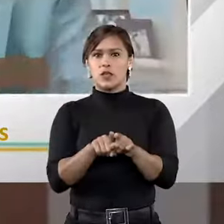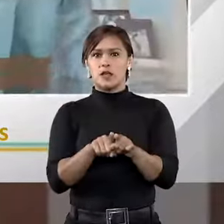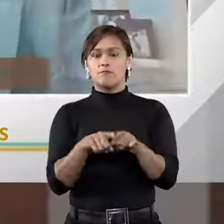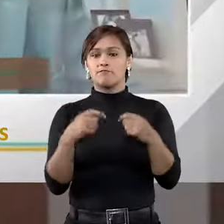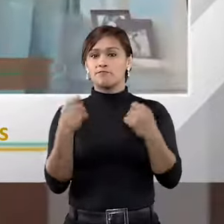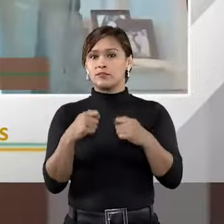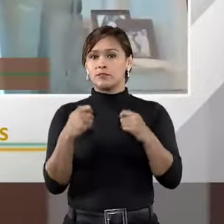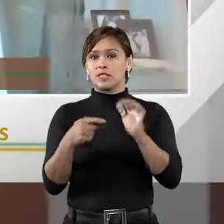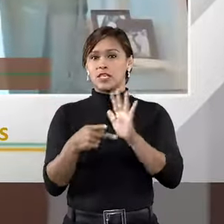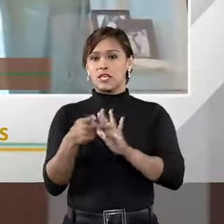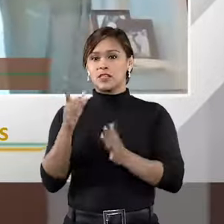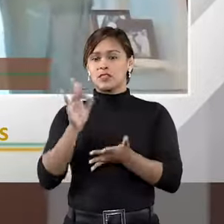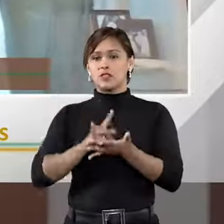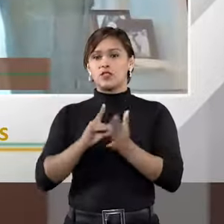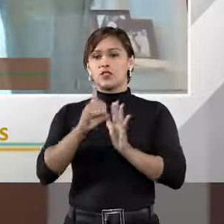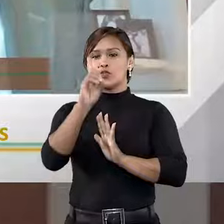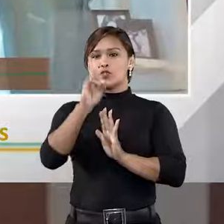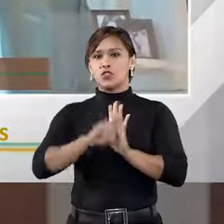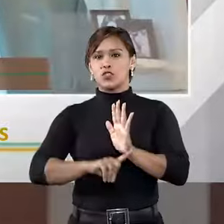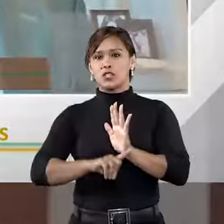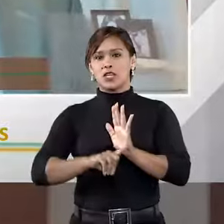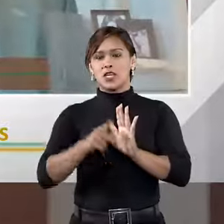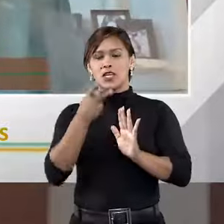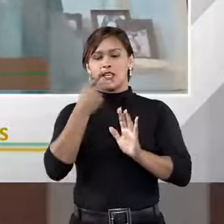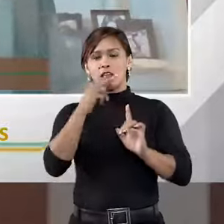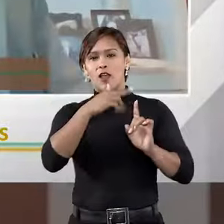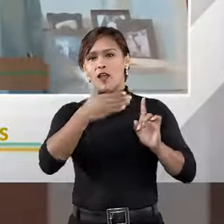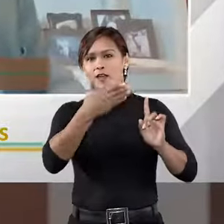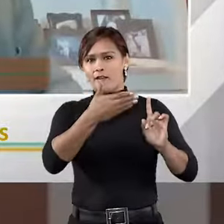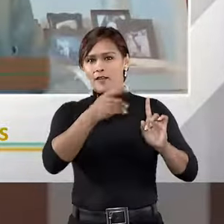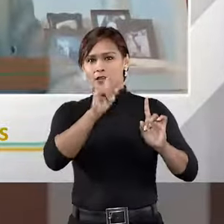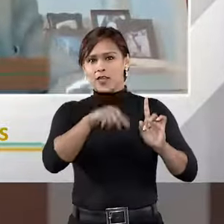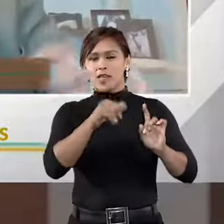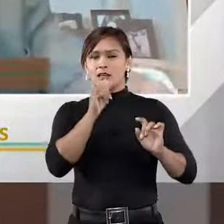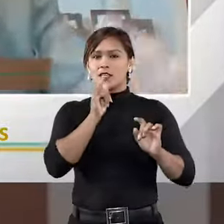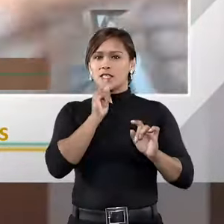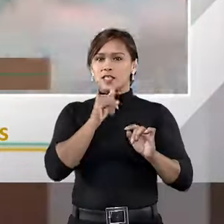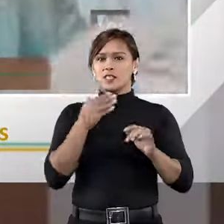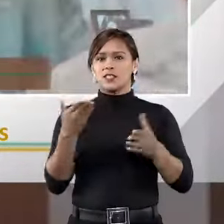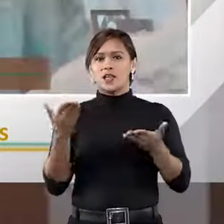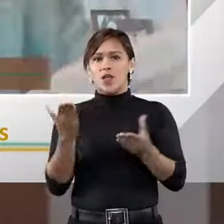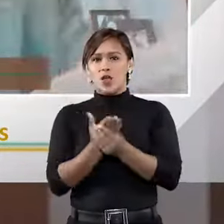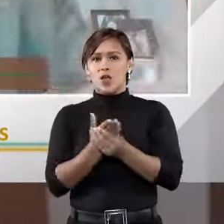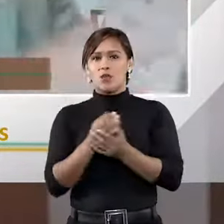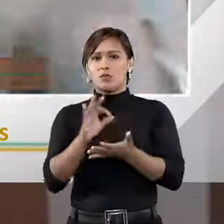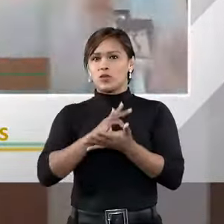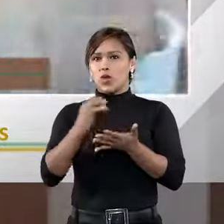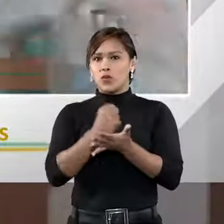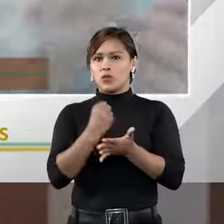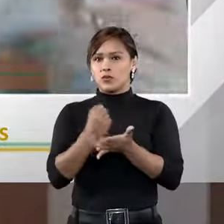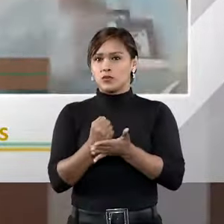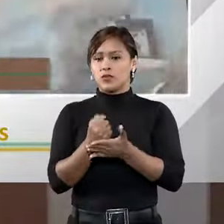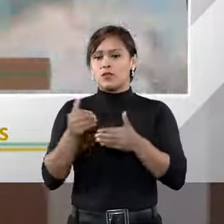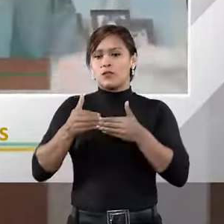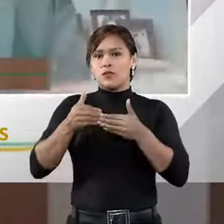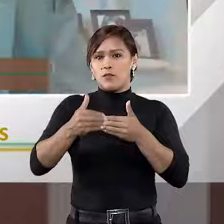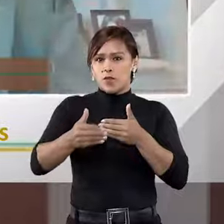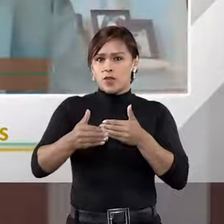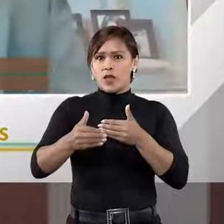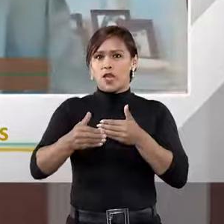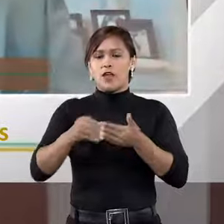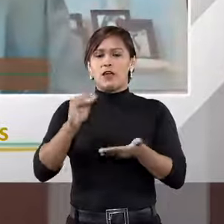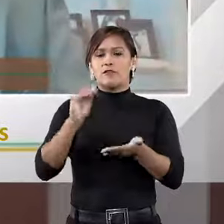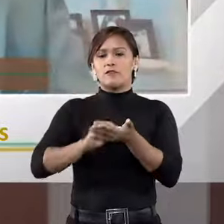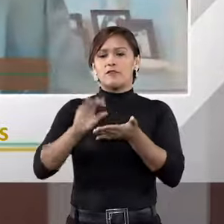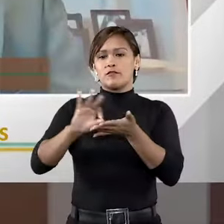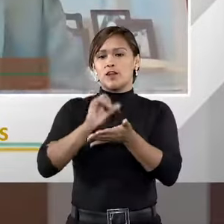Depende do direito sancionatório que estejamos nos referindo. Se forem, por exemplo, as sanções contratuais ou as sanções decorrentes de descumprimento